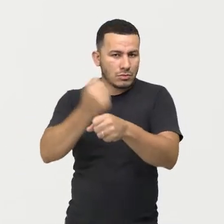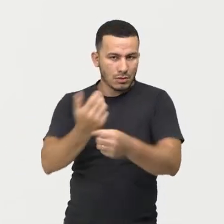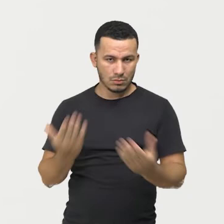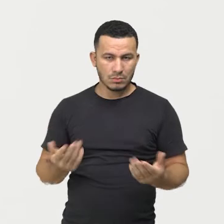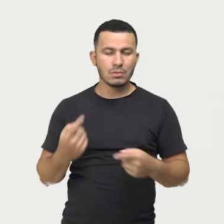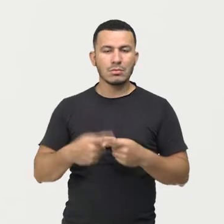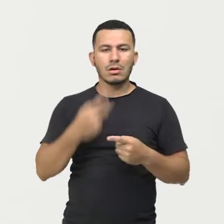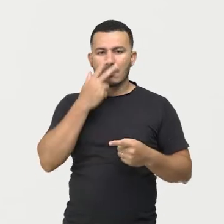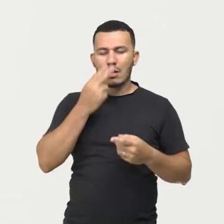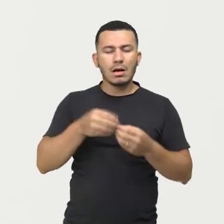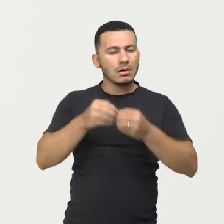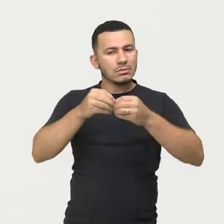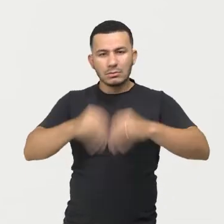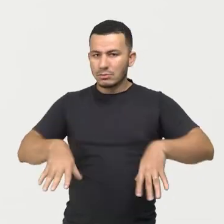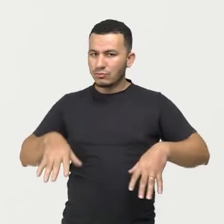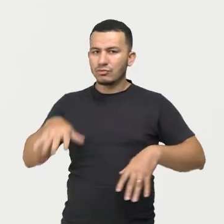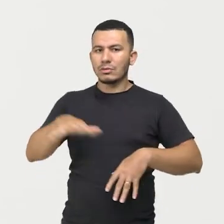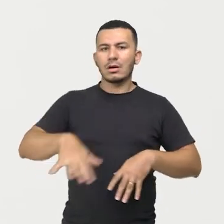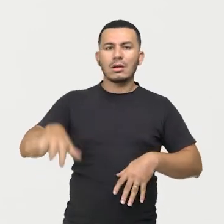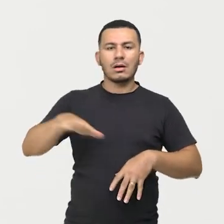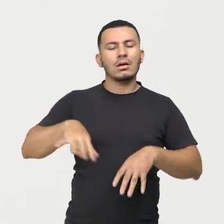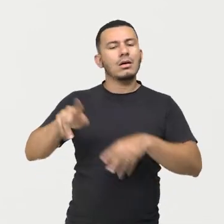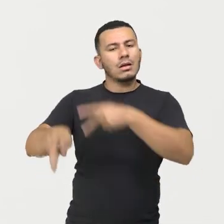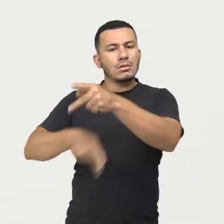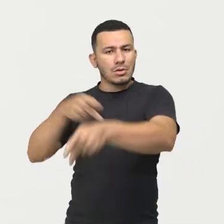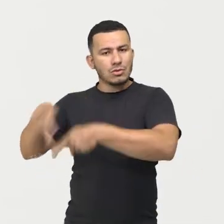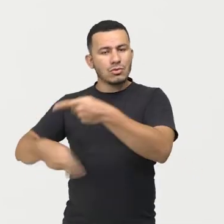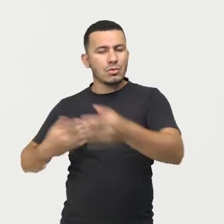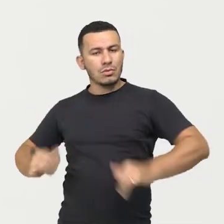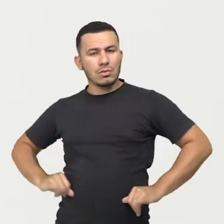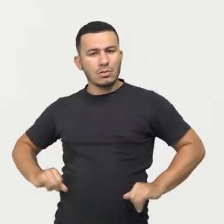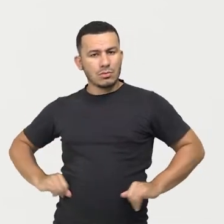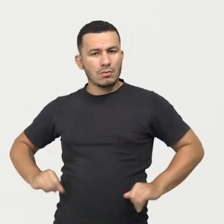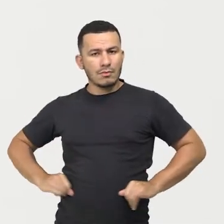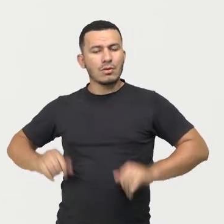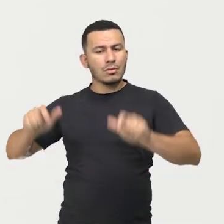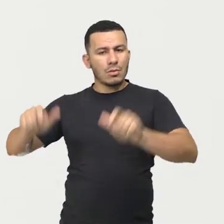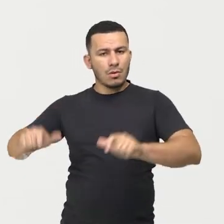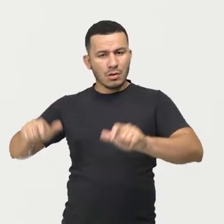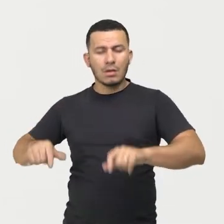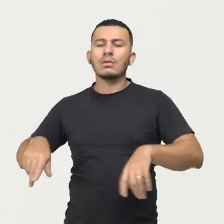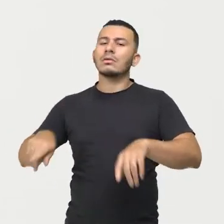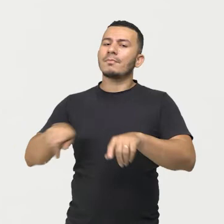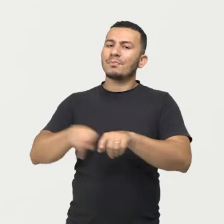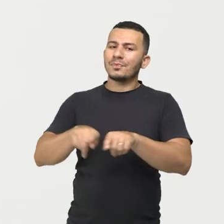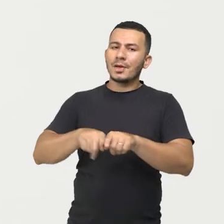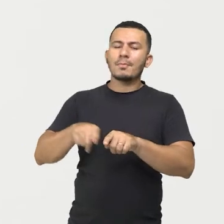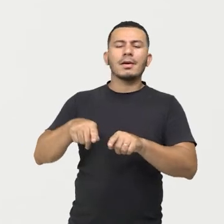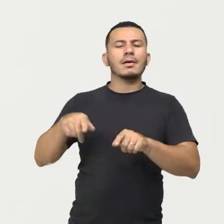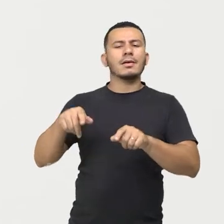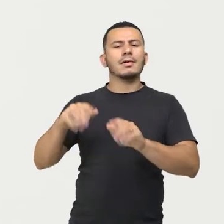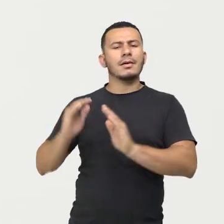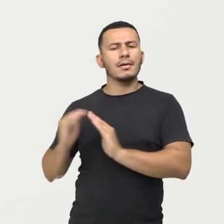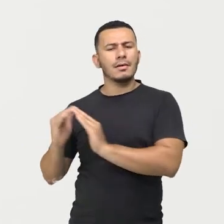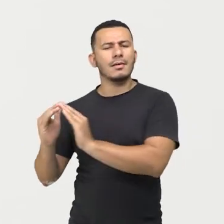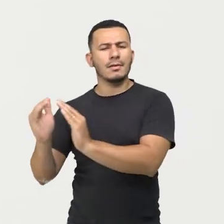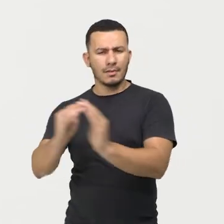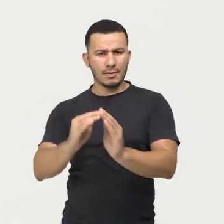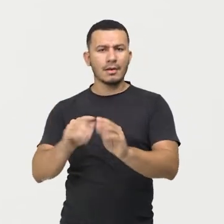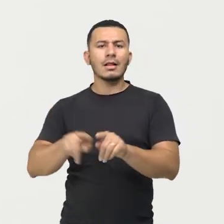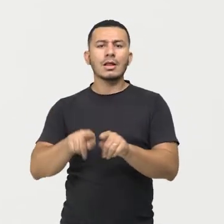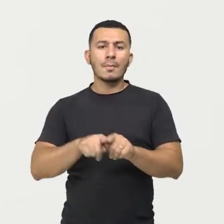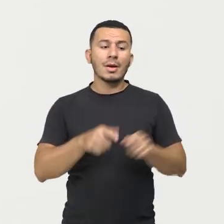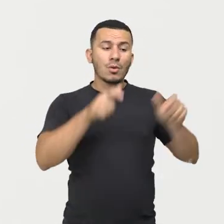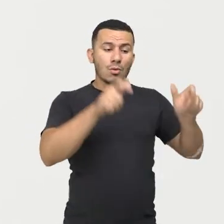isso acaba impactando diretamente nas populações que moram no local e no entorno de onde será aquela